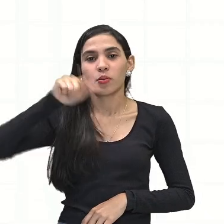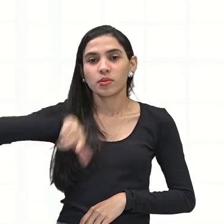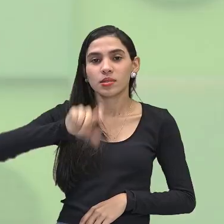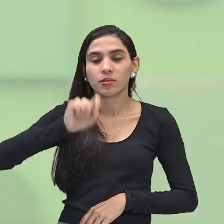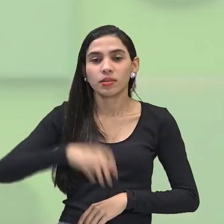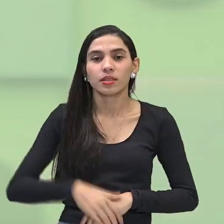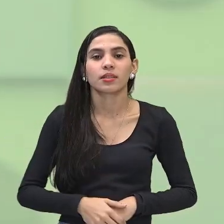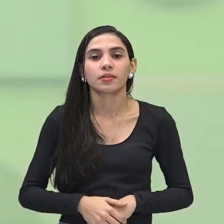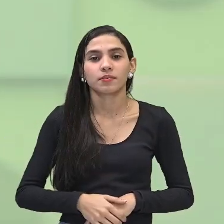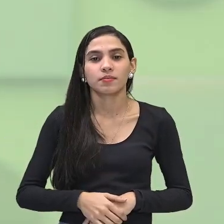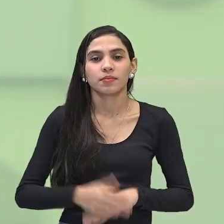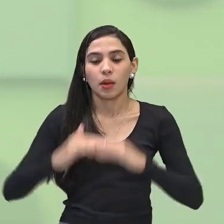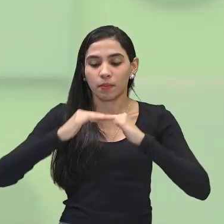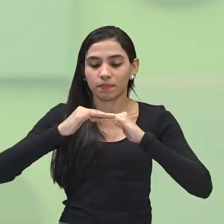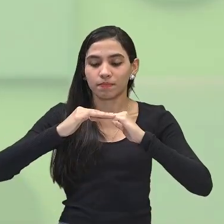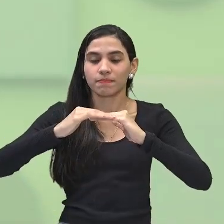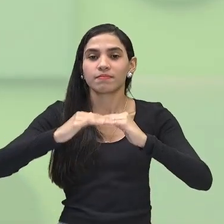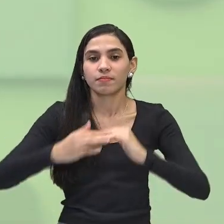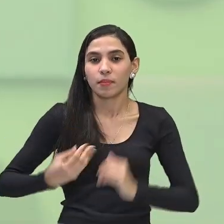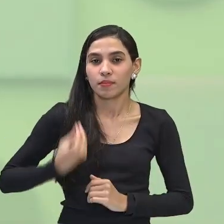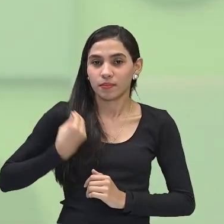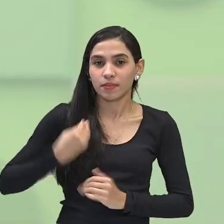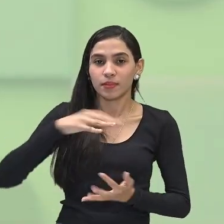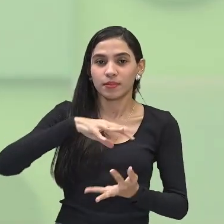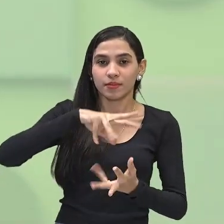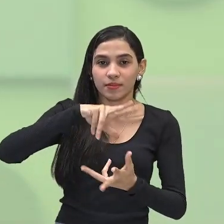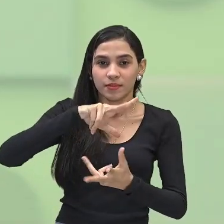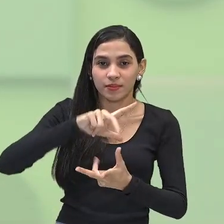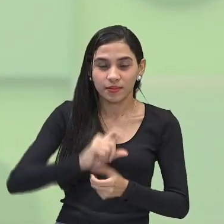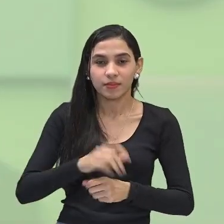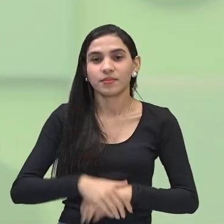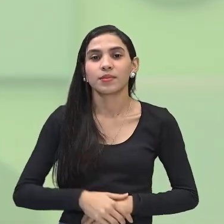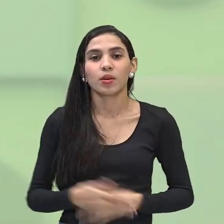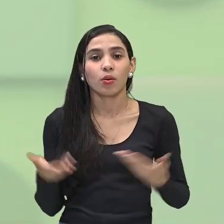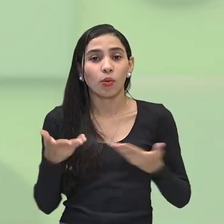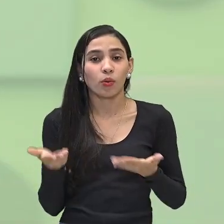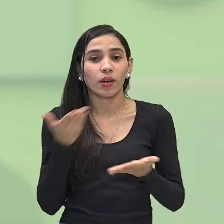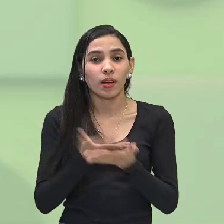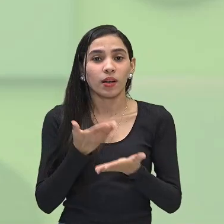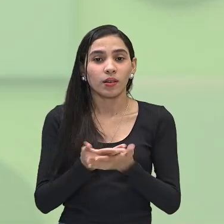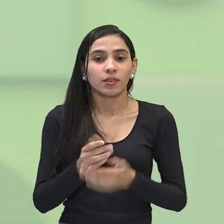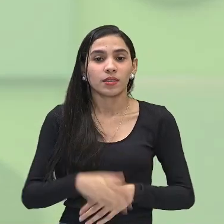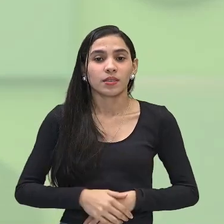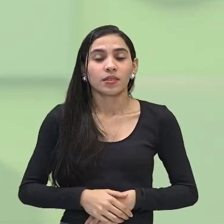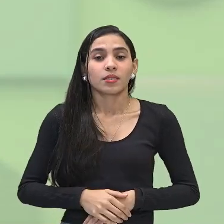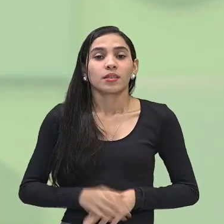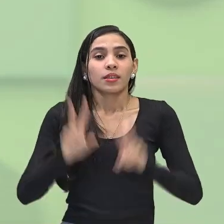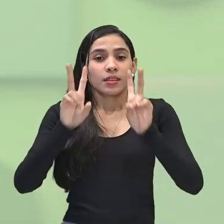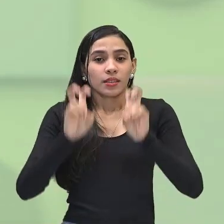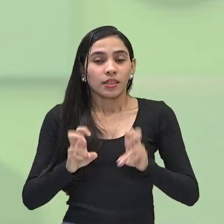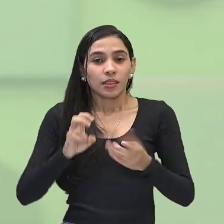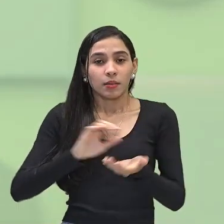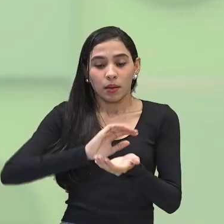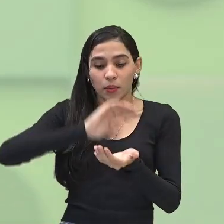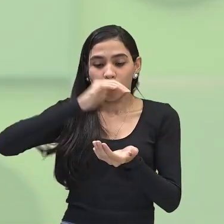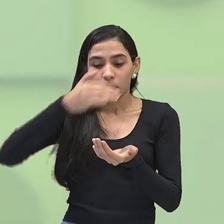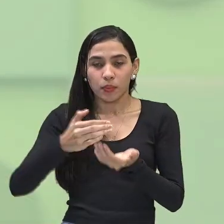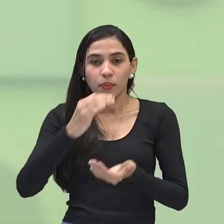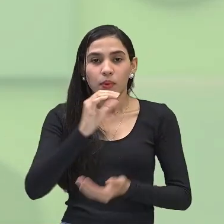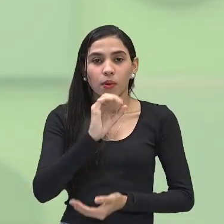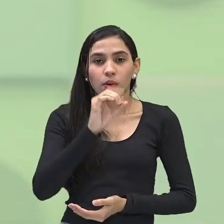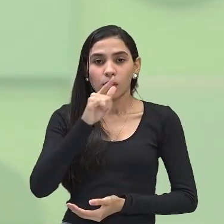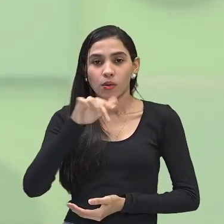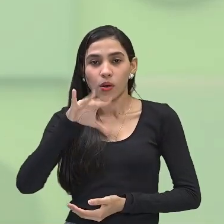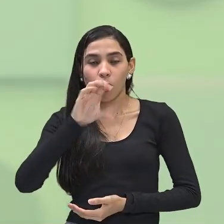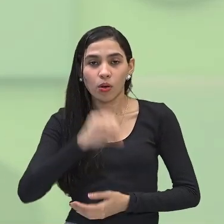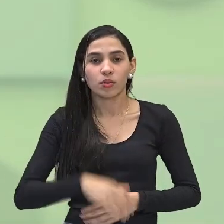manter a vida na Terra. Então, na nossa aula aí, no assunto abordado sobre a camada de ozônio, nós vimos os